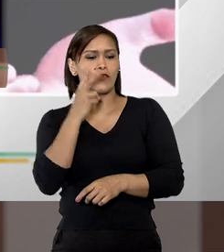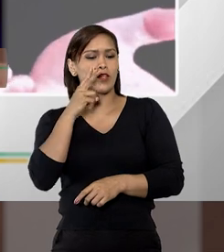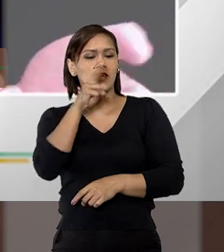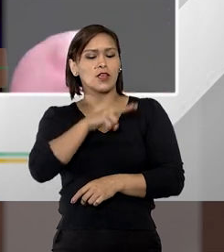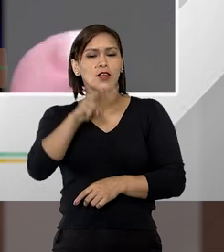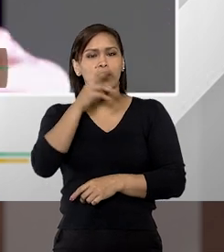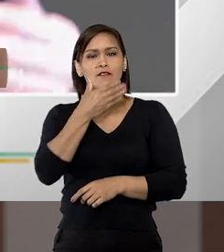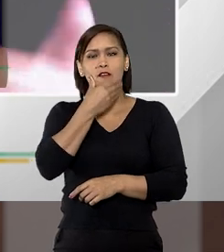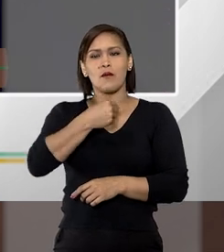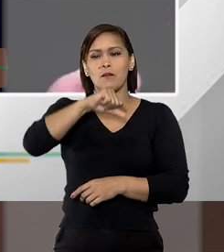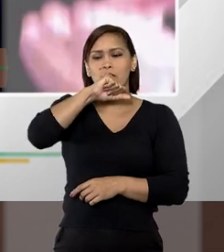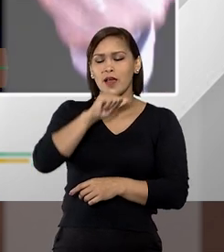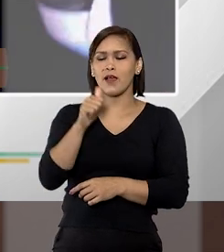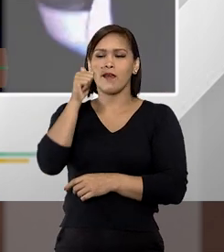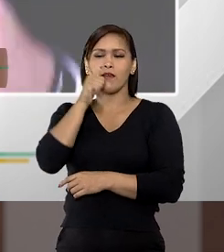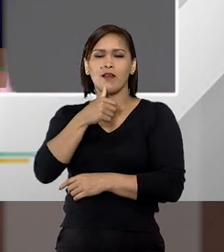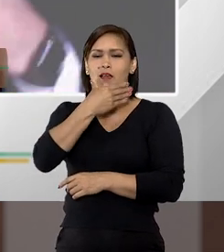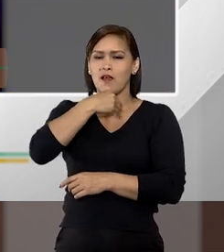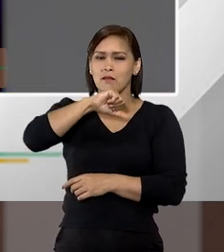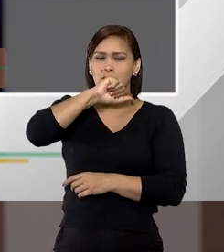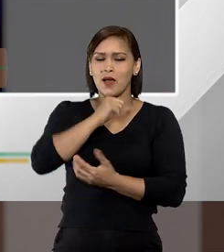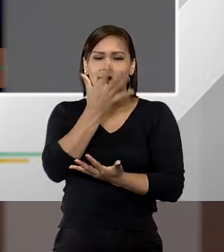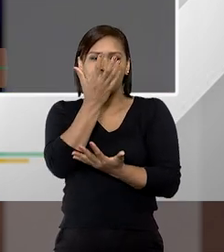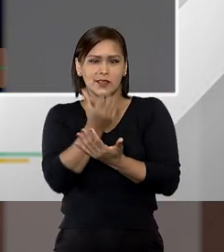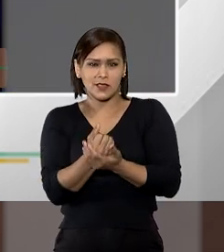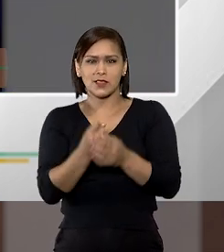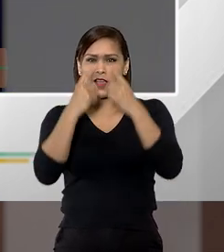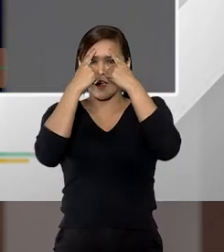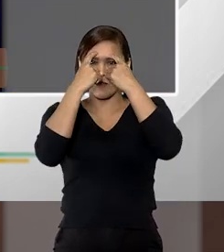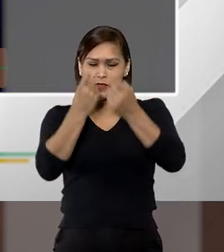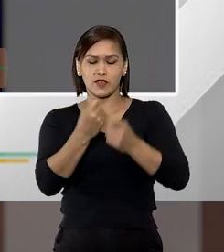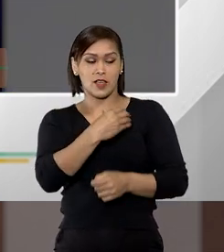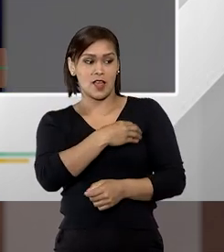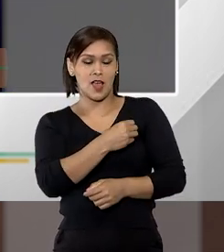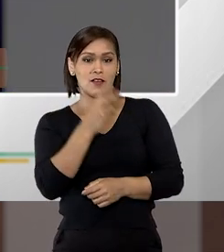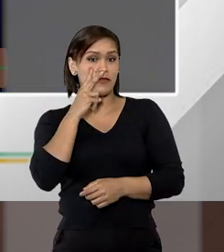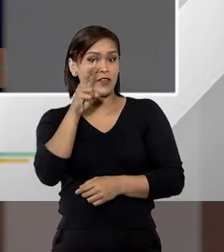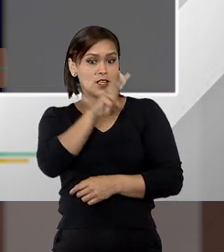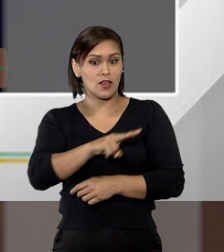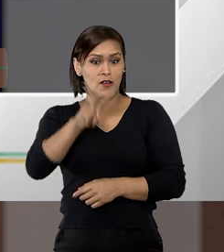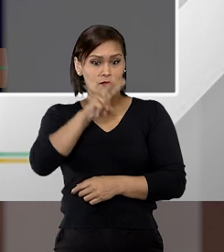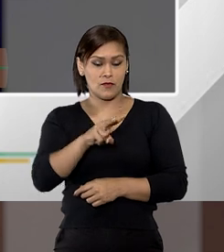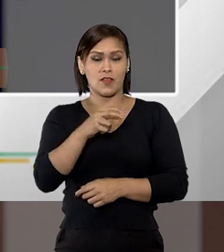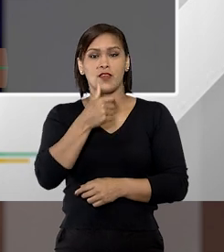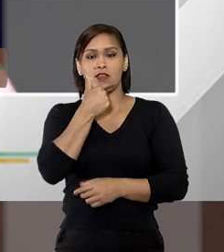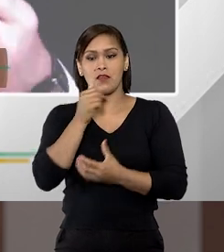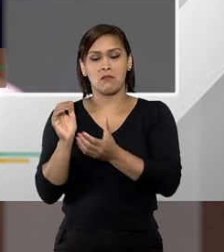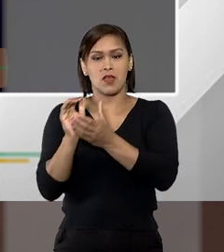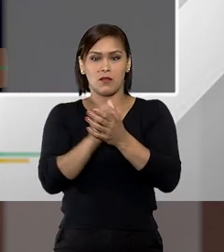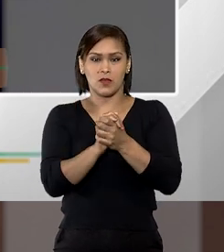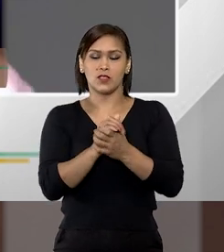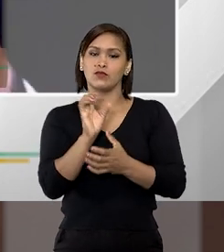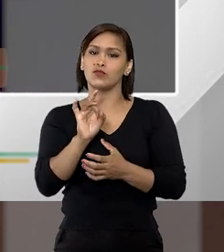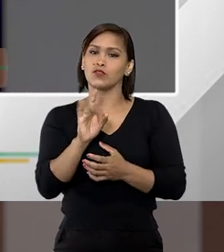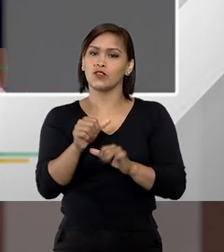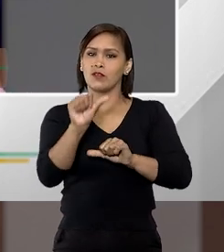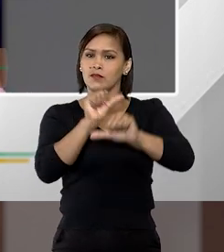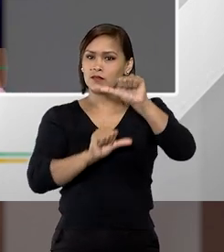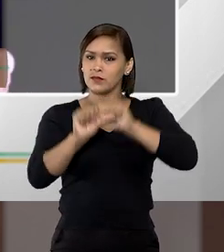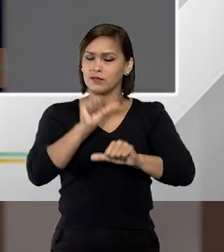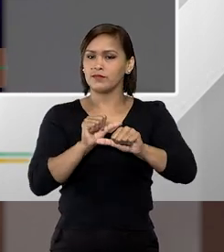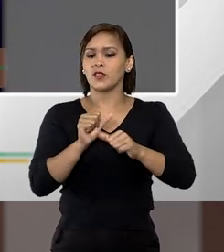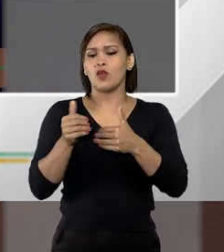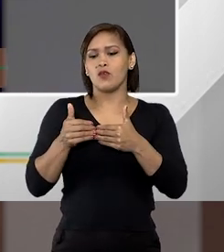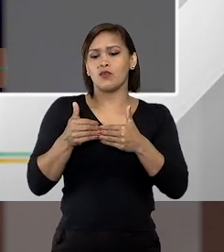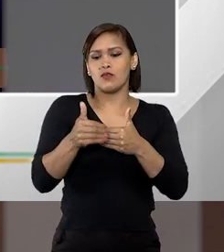pai agredir a mãe da mãe aceitar ser agredida pelo pai está entendendo isso só vai ser modificado